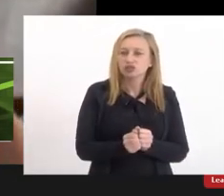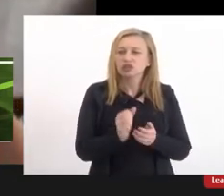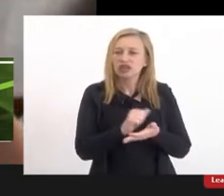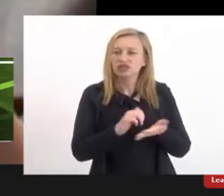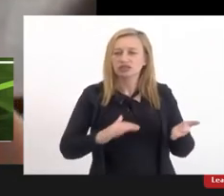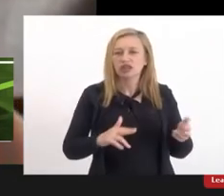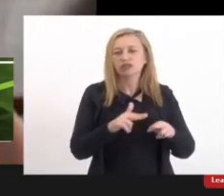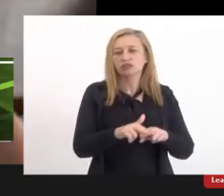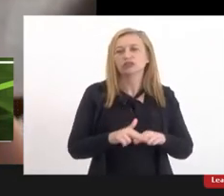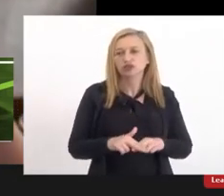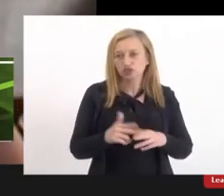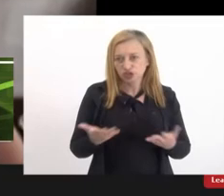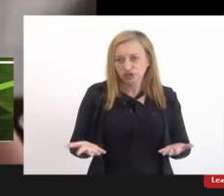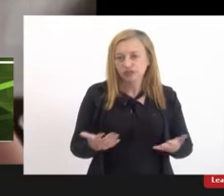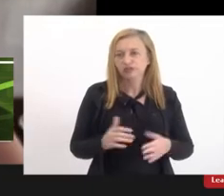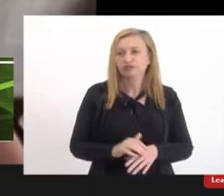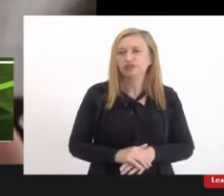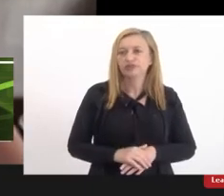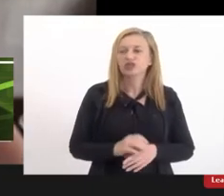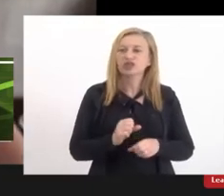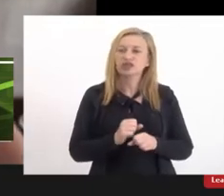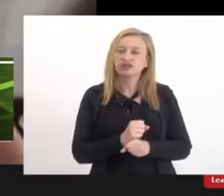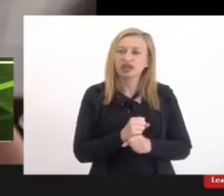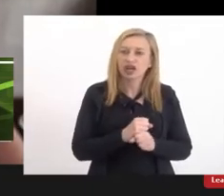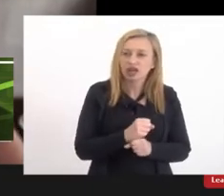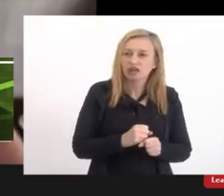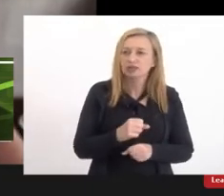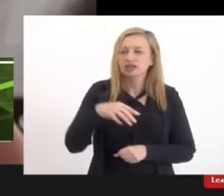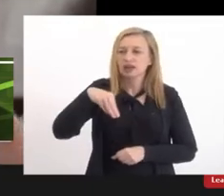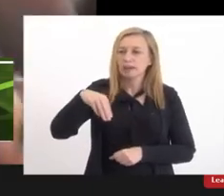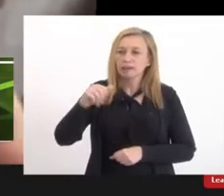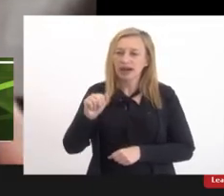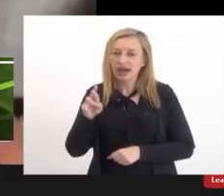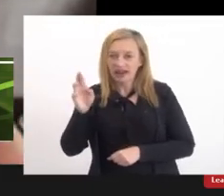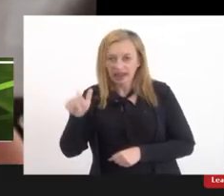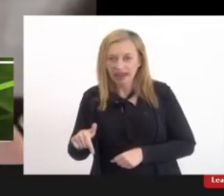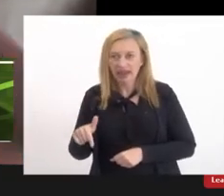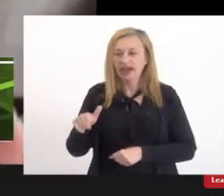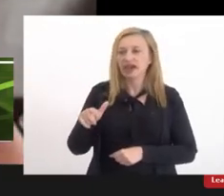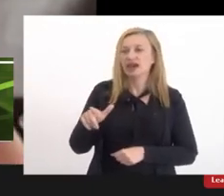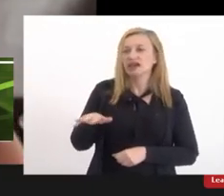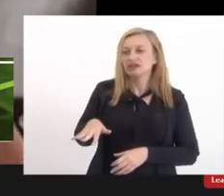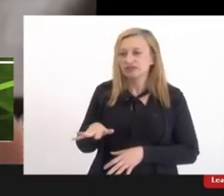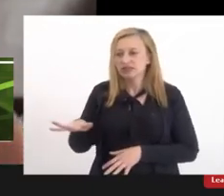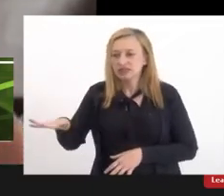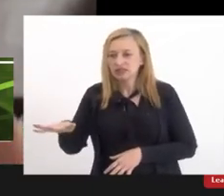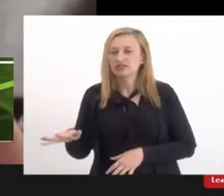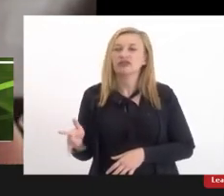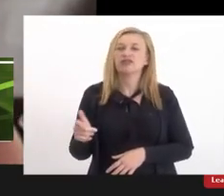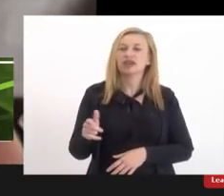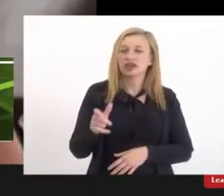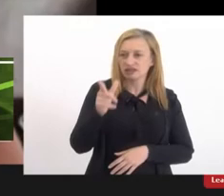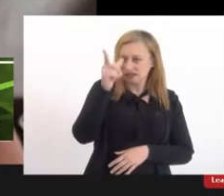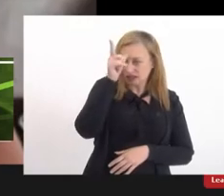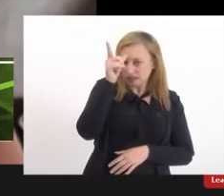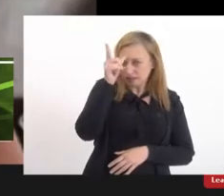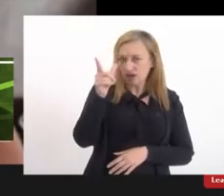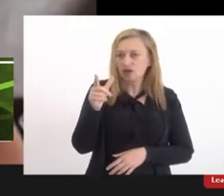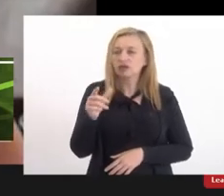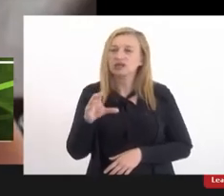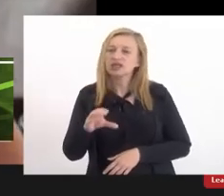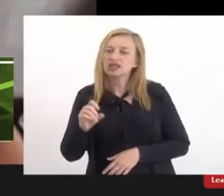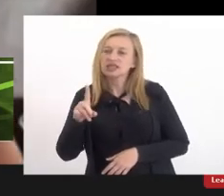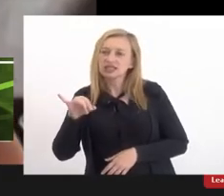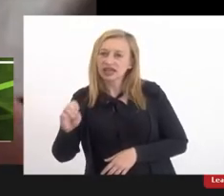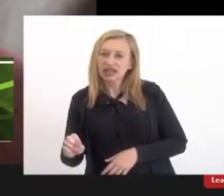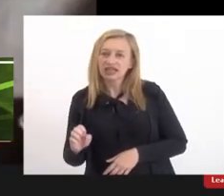por isso né trabalhei muitos anos na Maré no Alemão enfim Cidade Alta muitas comunidades e era sempre